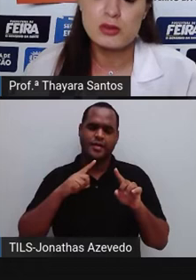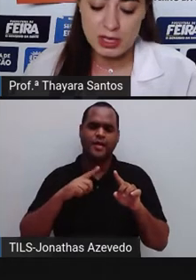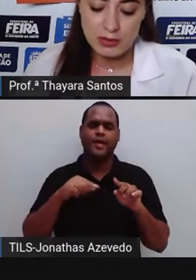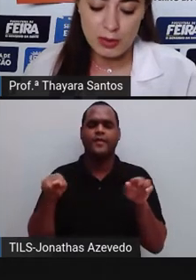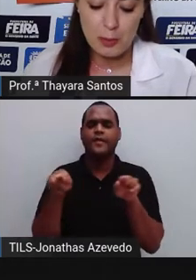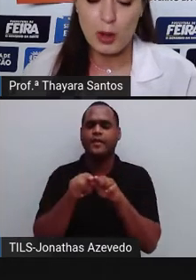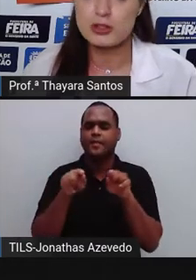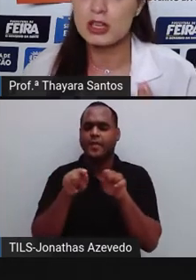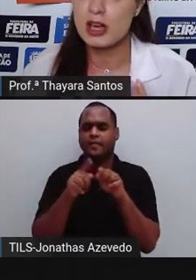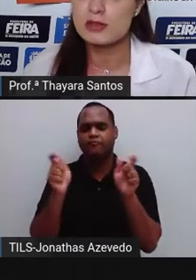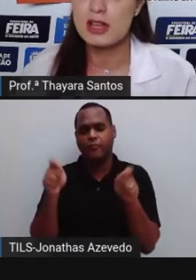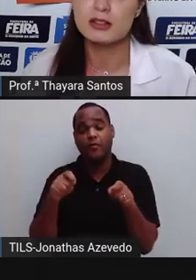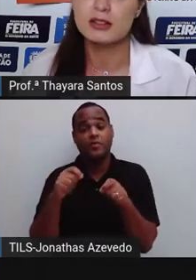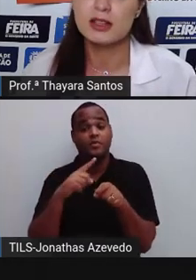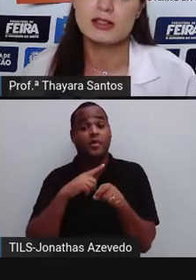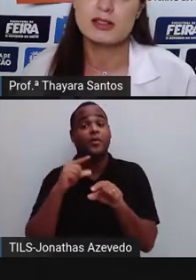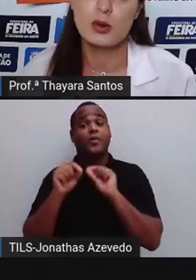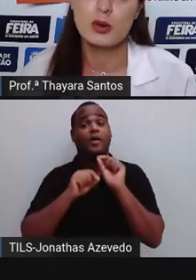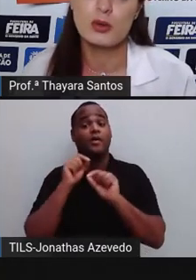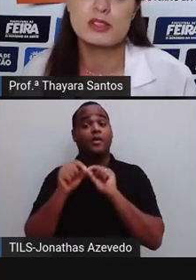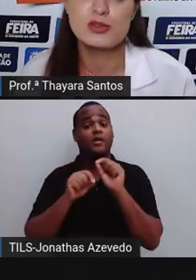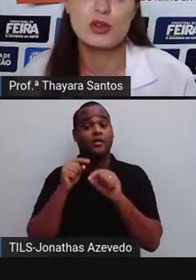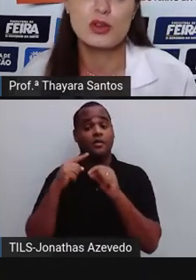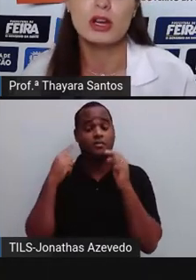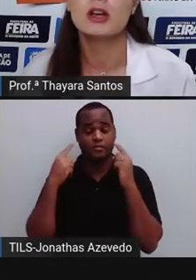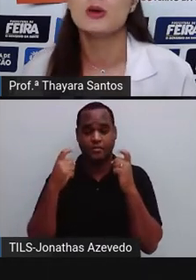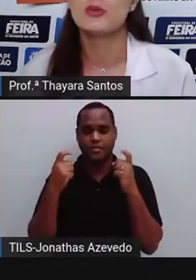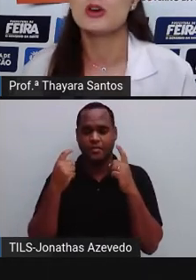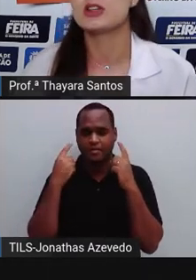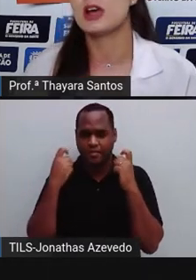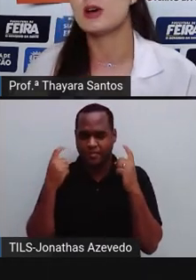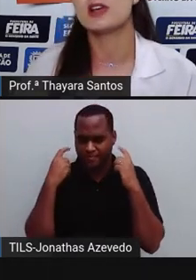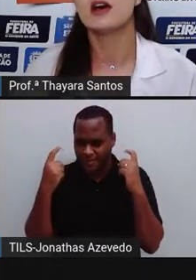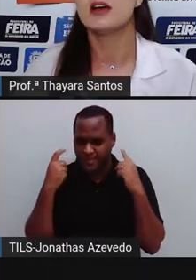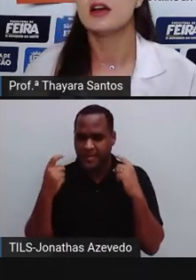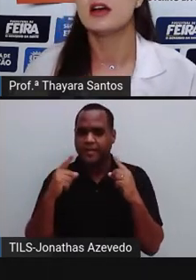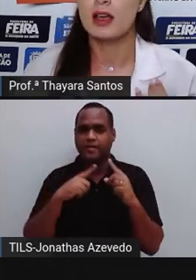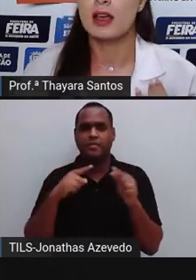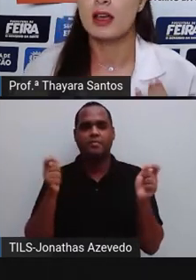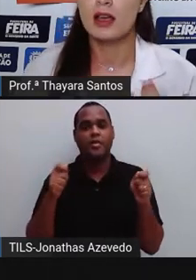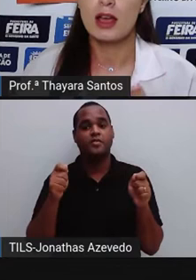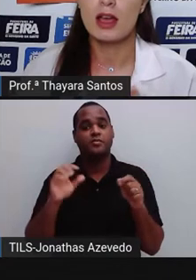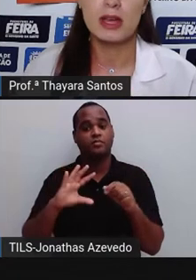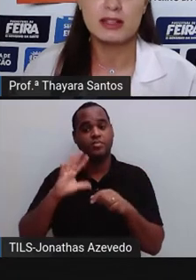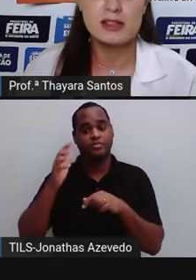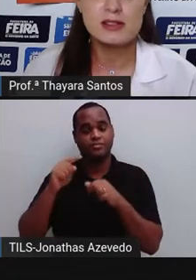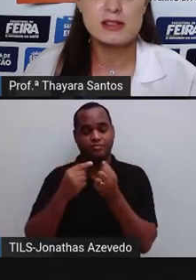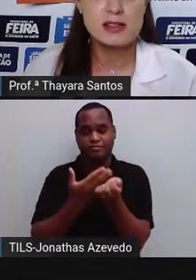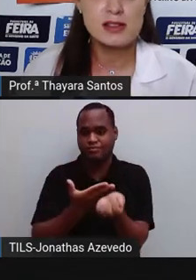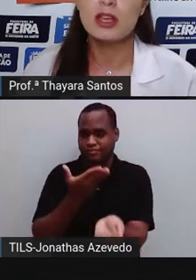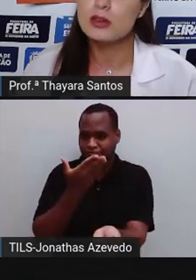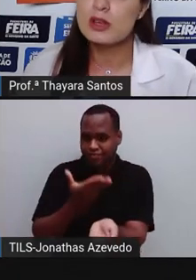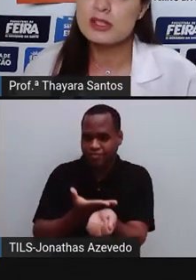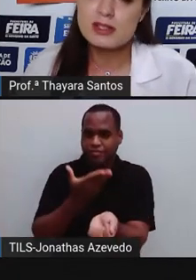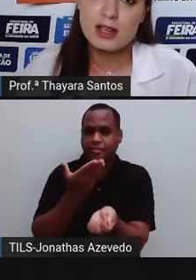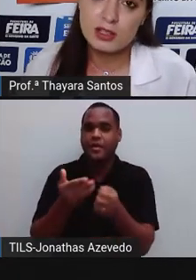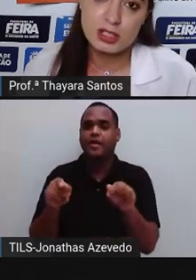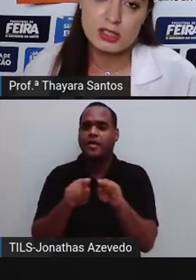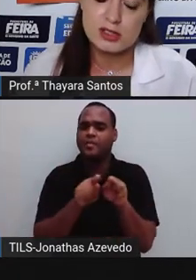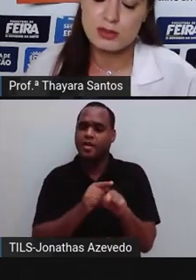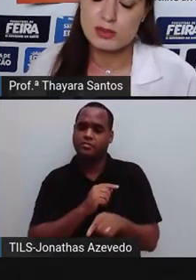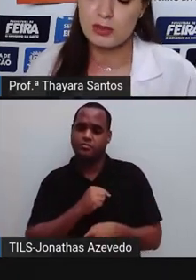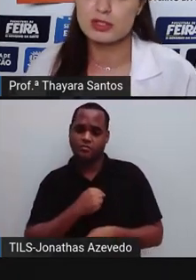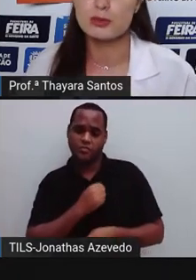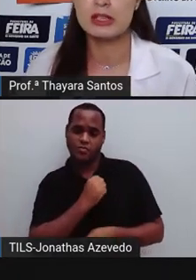viu, inclusive, pode causar, né, essa poluição sonora pode causar a hipertensão e doenças